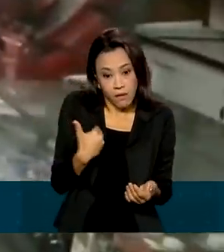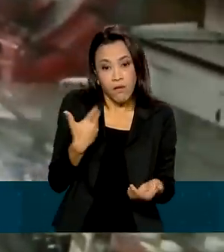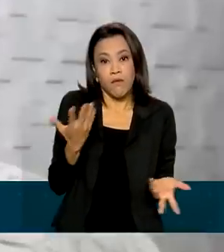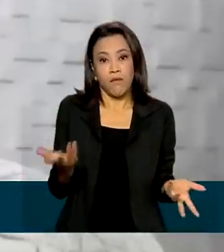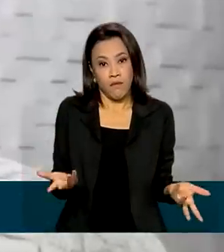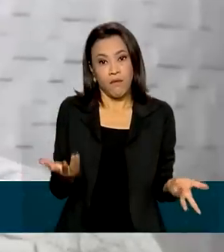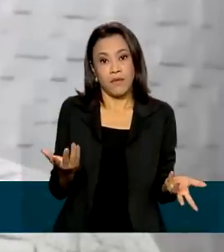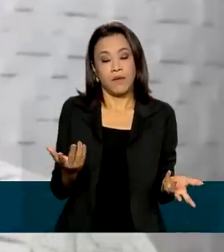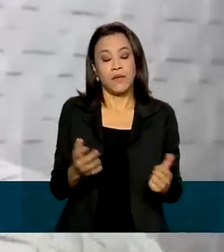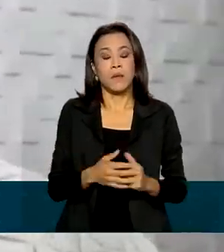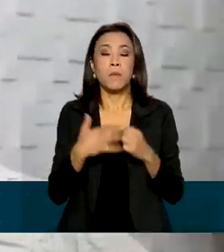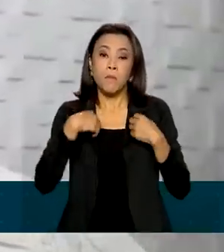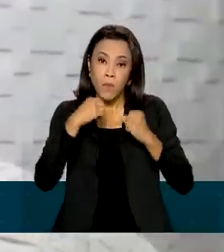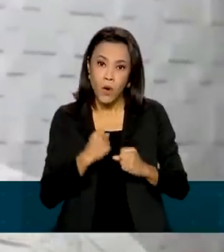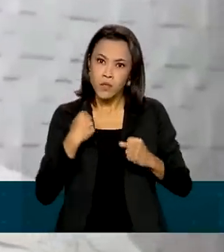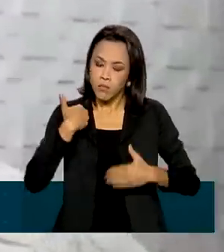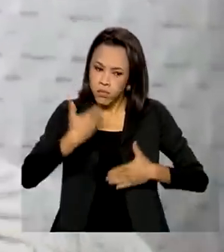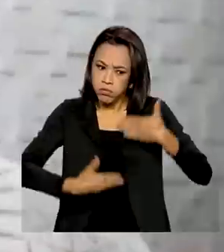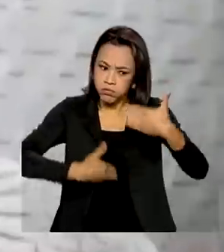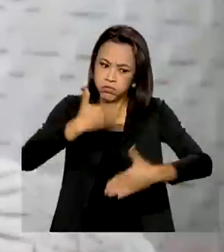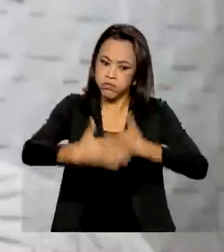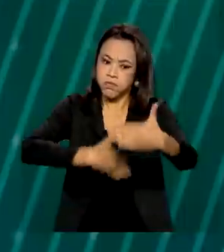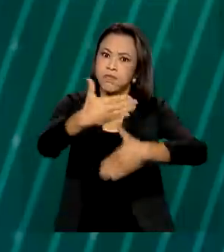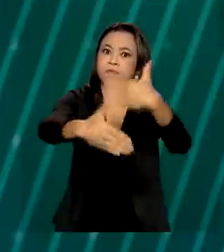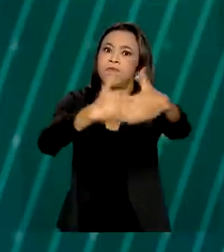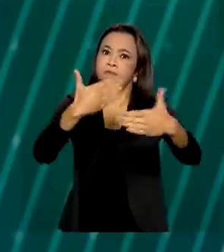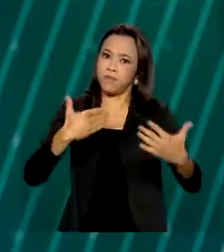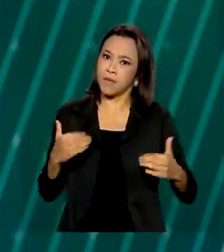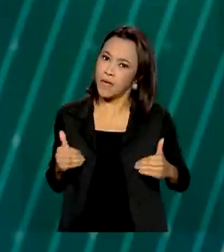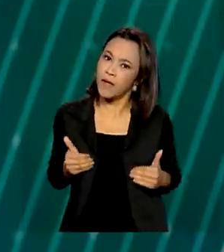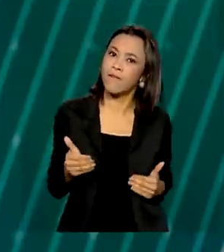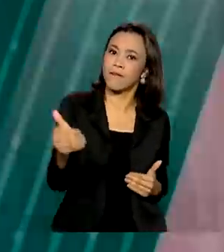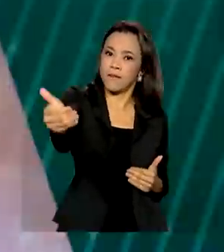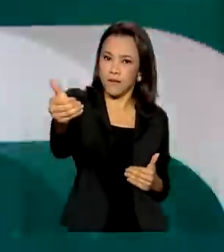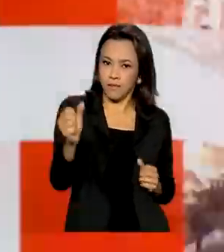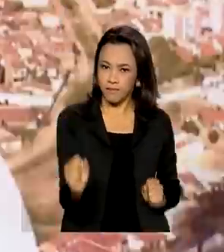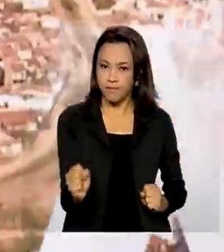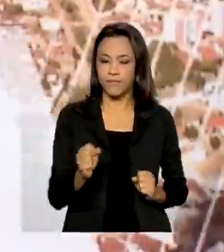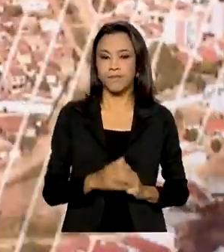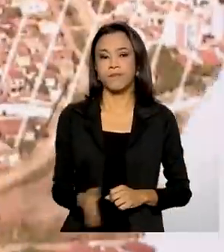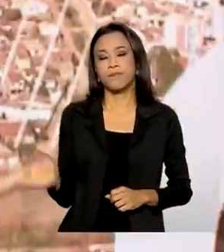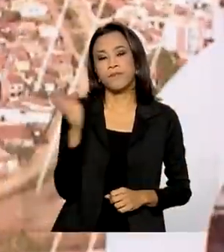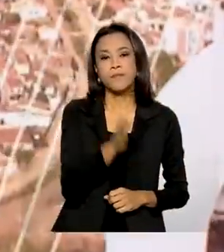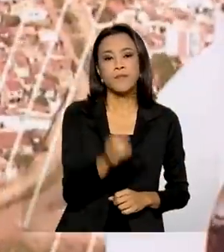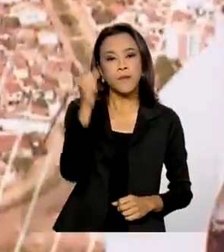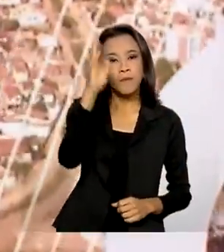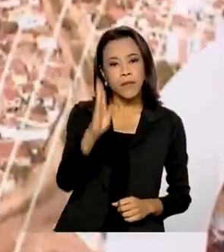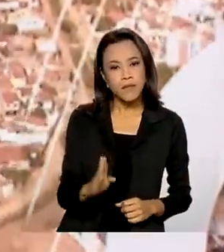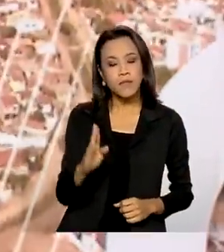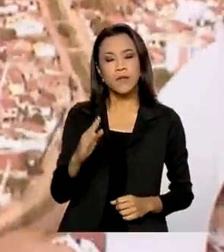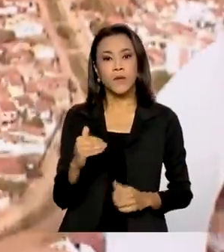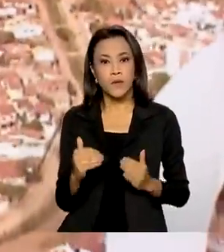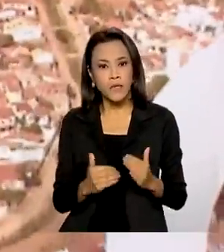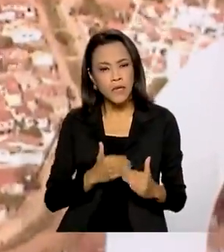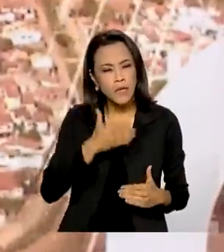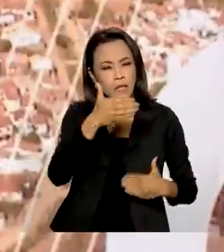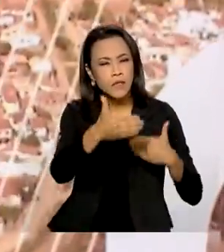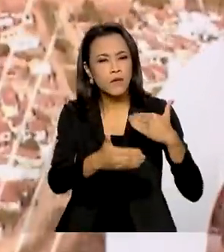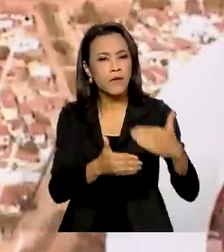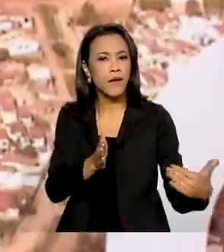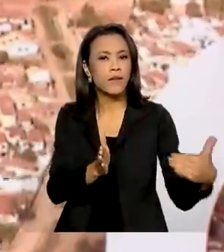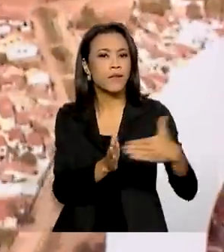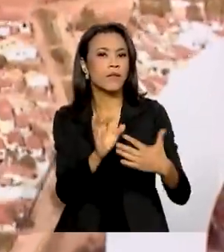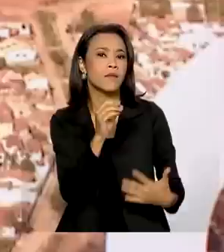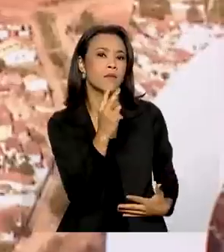bairro, possa crescer e avançar. O Brasil deve crescer até 2% este ano.